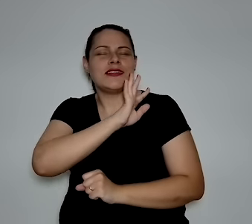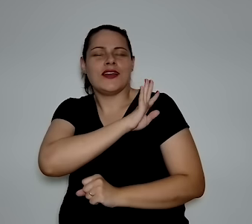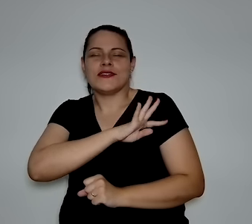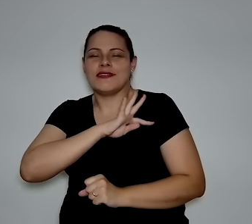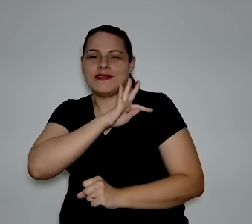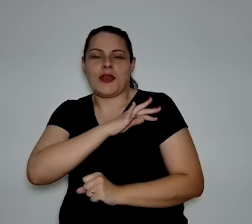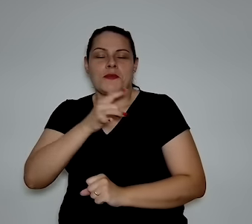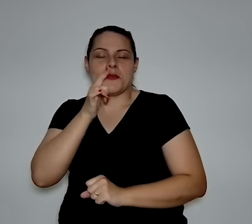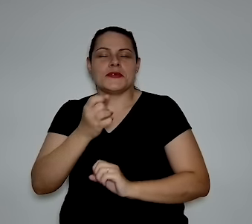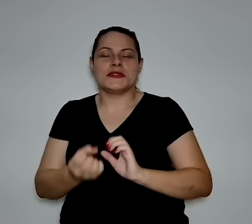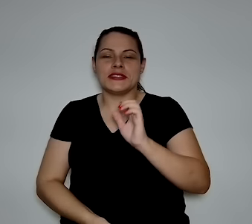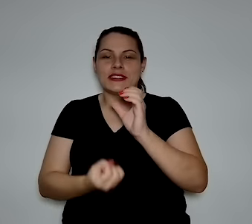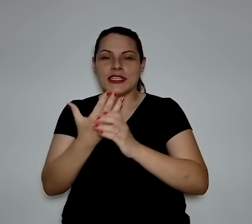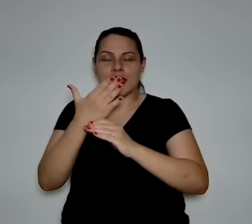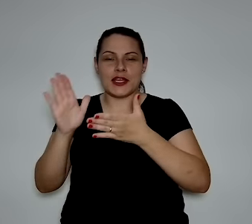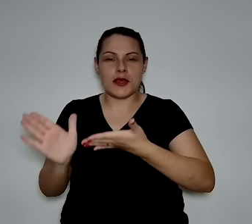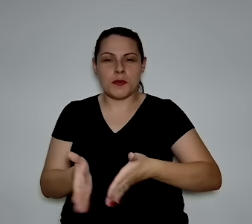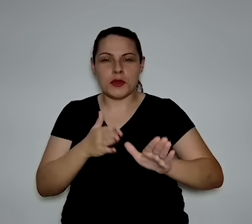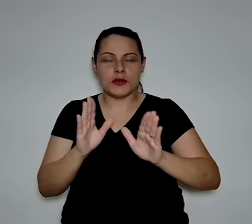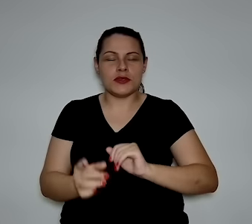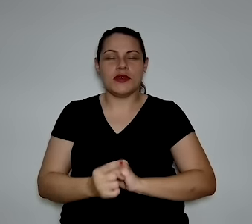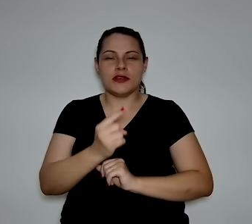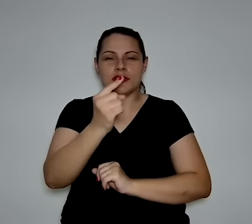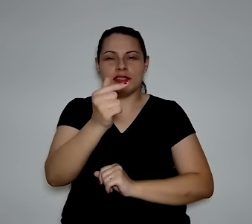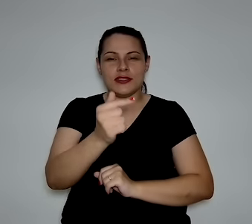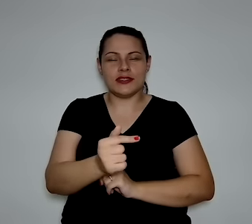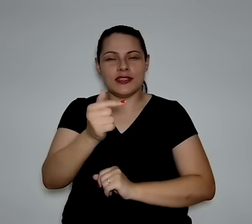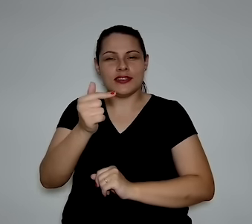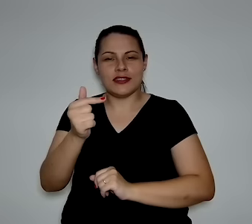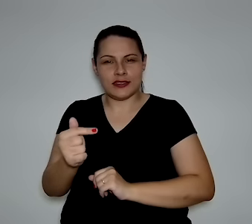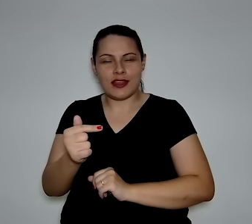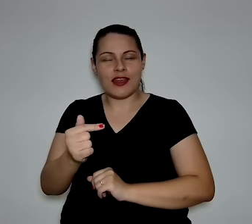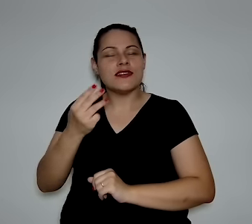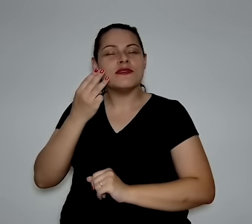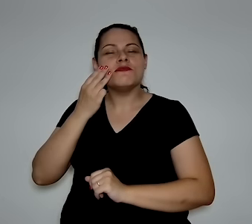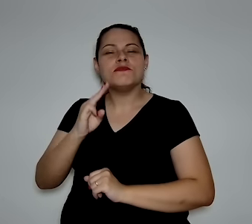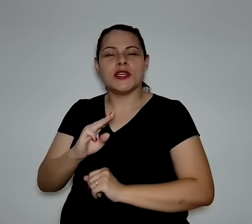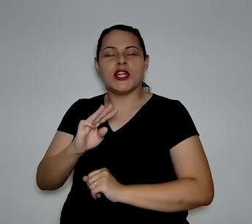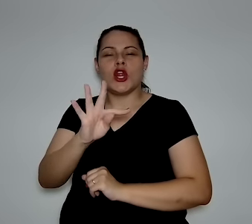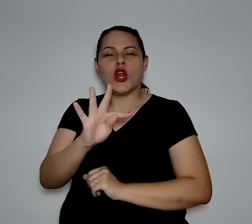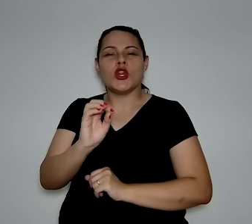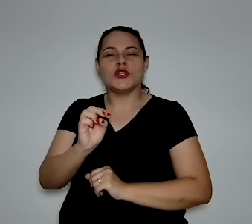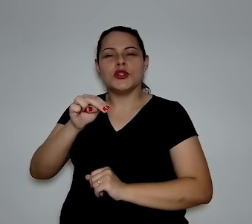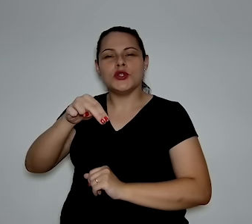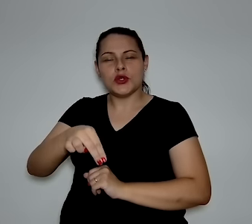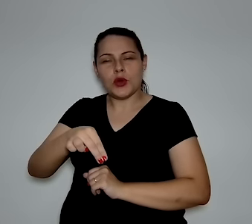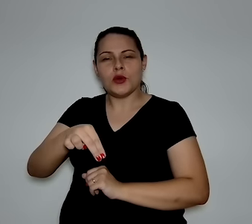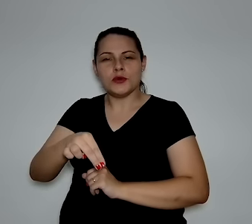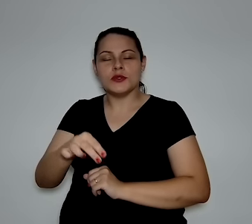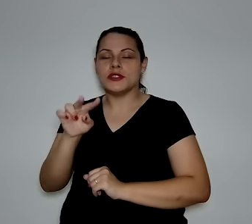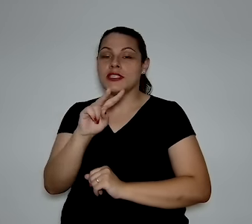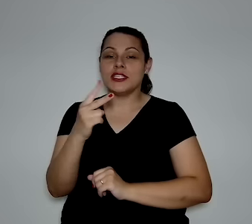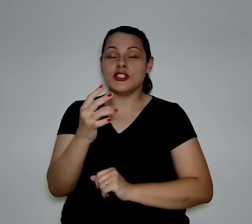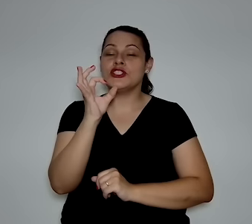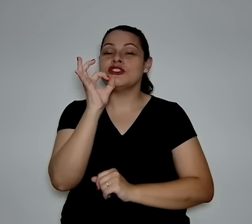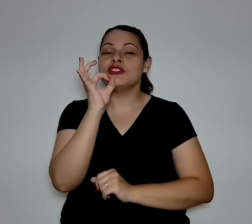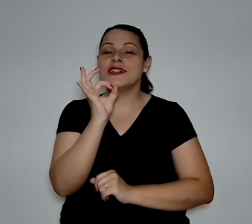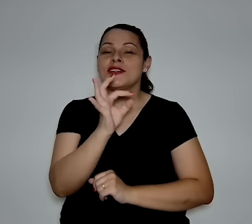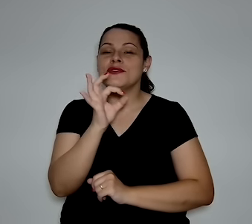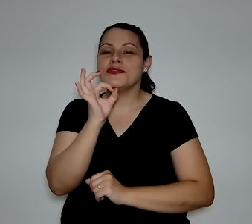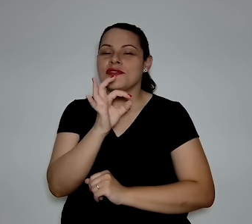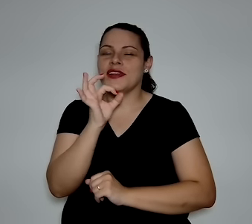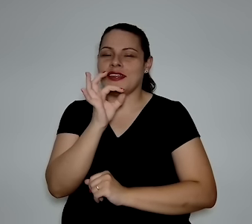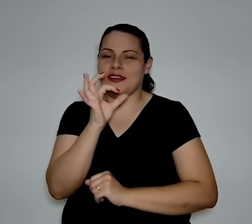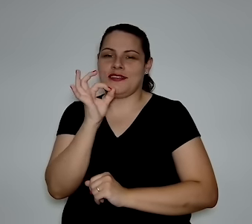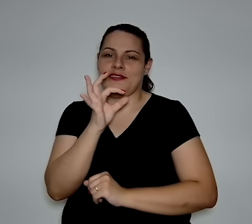potencial técnico para a produção de 177 milhões de toneladas de hidrogênio verde